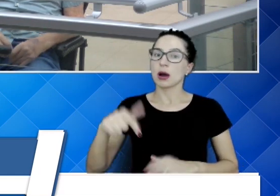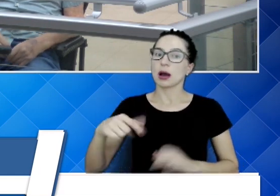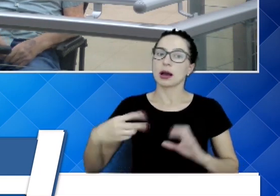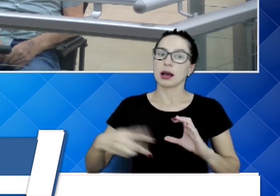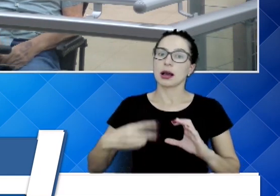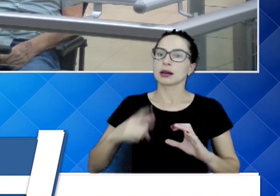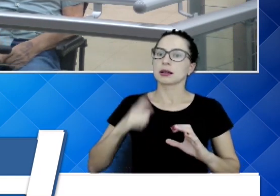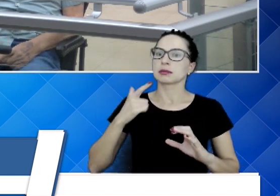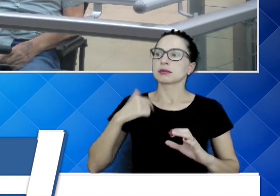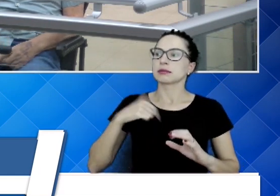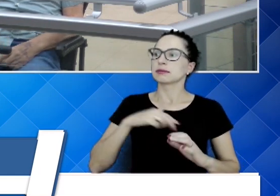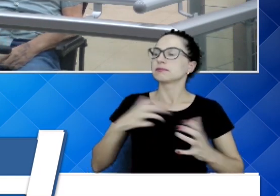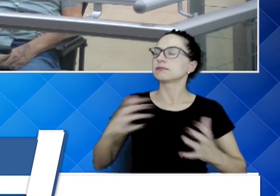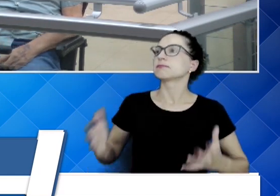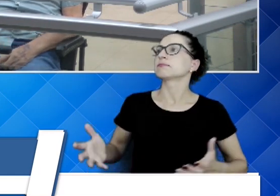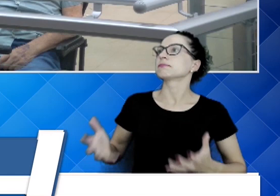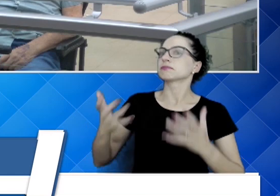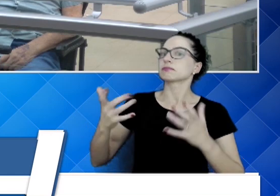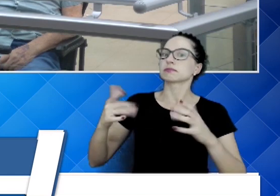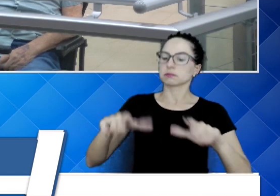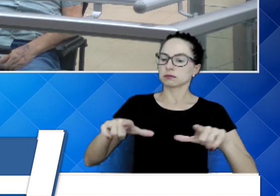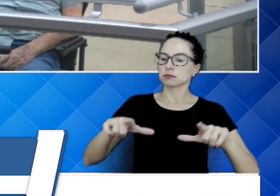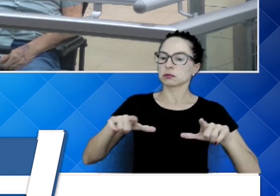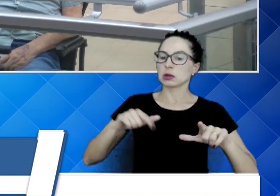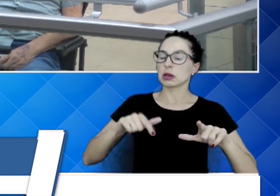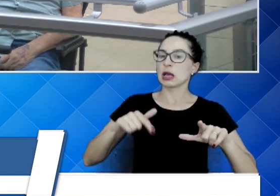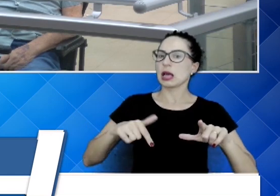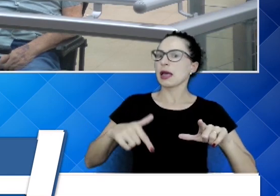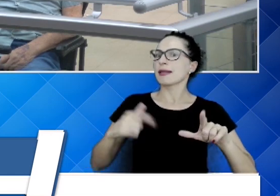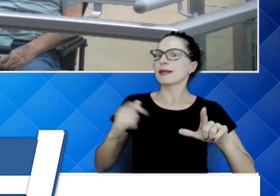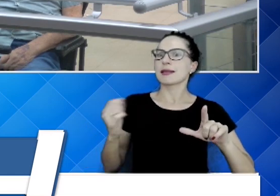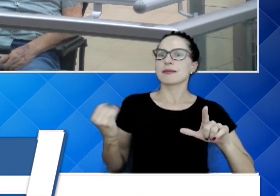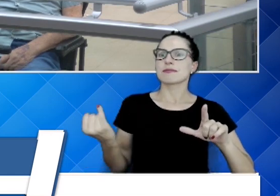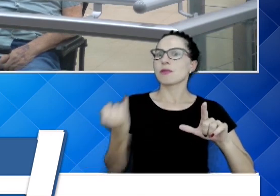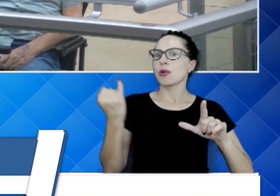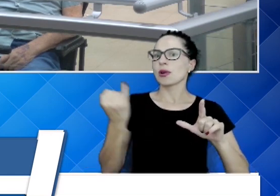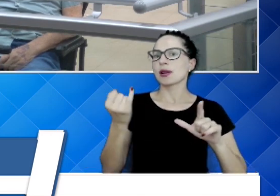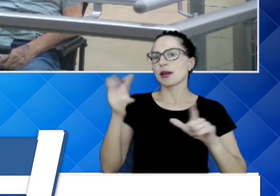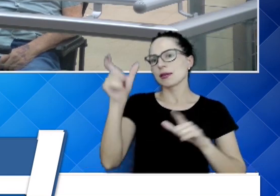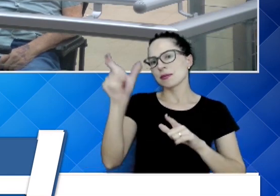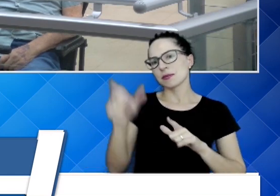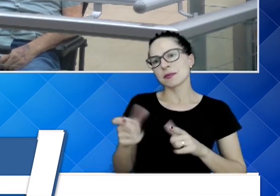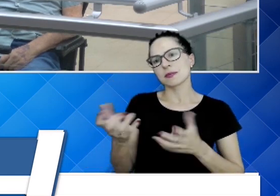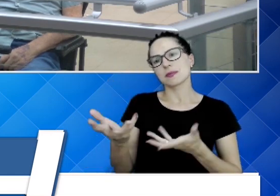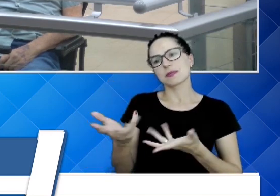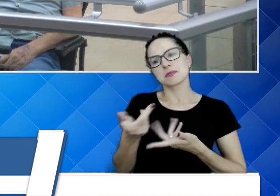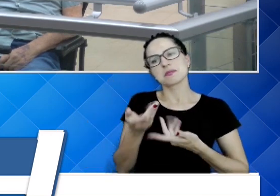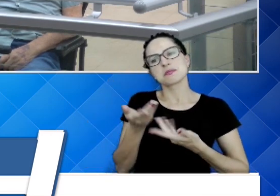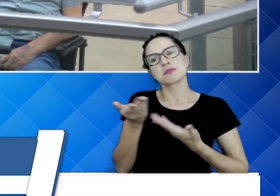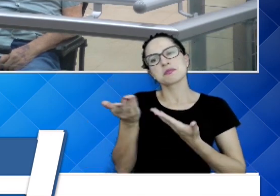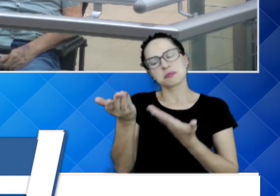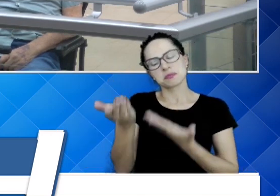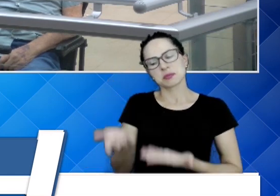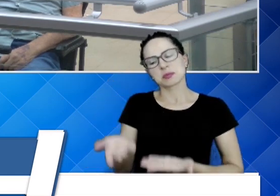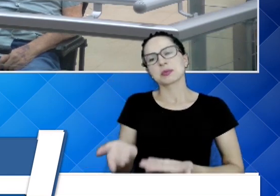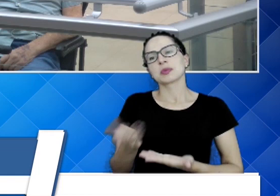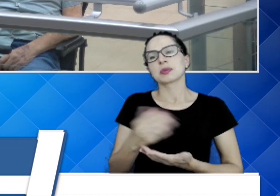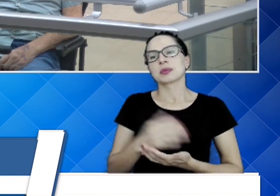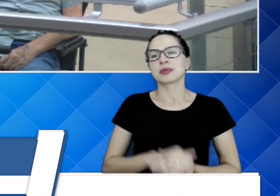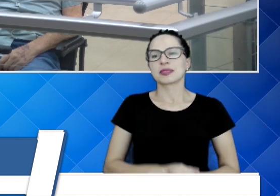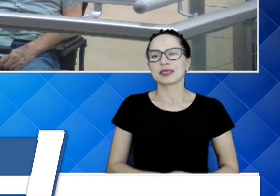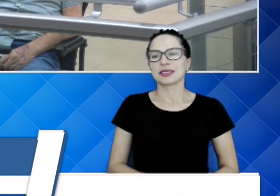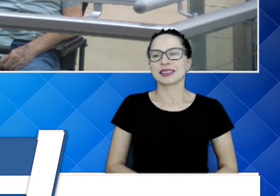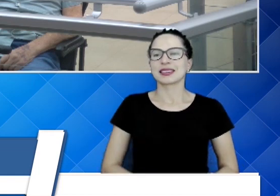esse título, uma grandeza desse título, aí uma pessoa desse patamar, desse nível que é vossa senhoria.